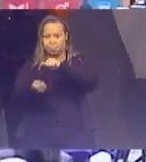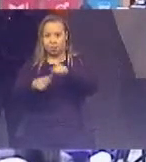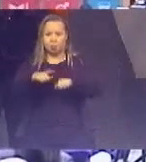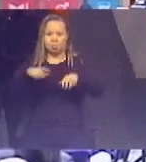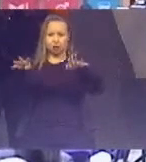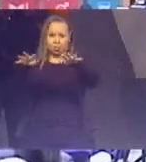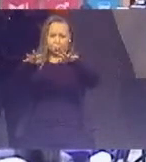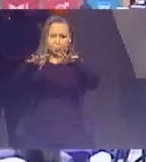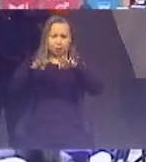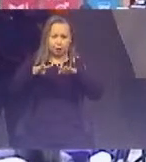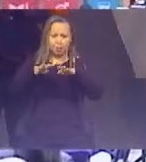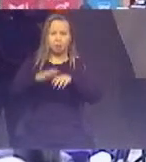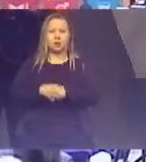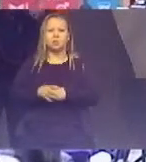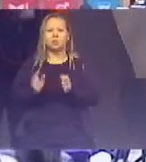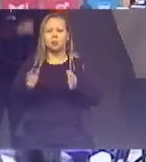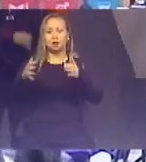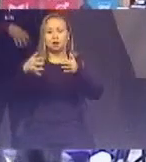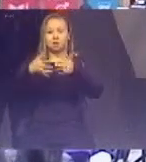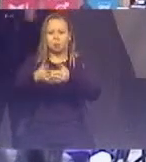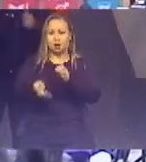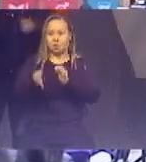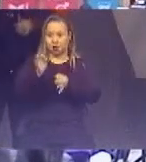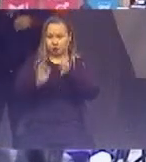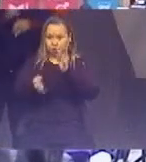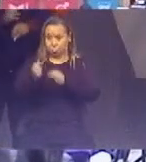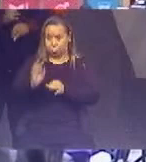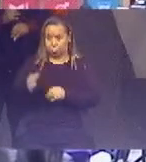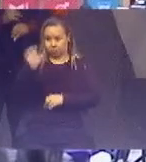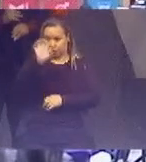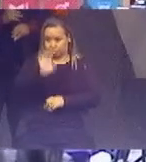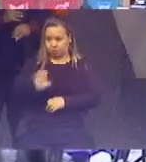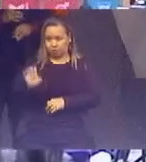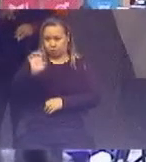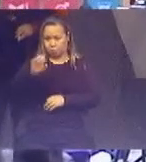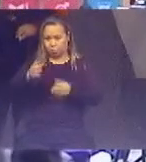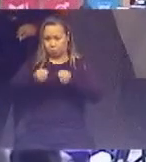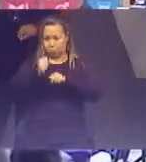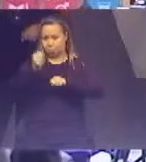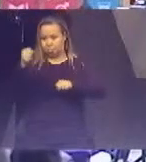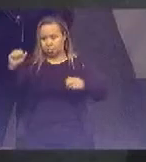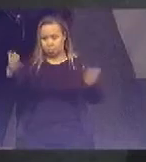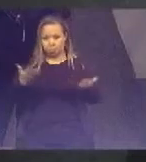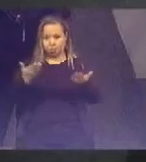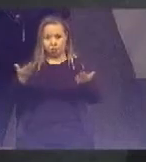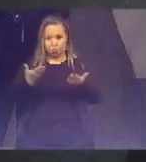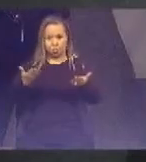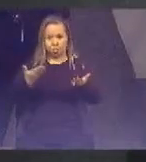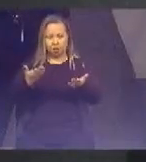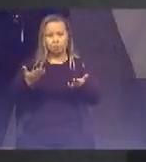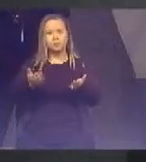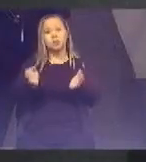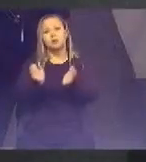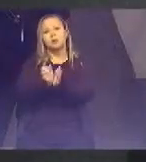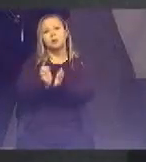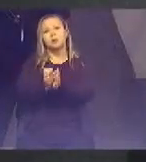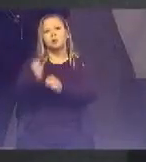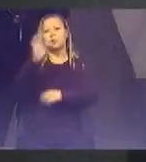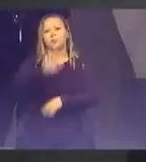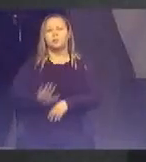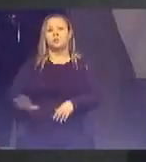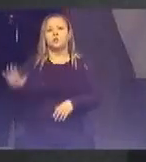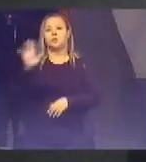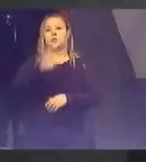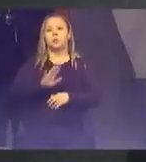Câmara de Vereadores e Tribunais de Contas Estaduais numa ampliação da atual Rede Federal instituída o ano passado